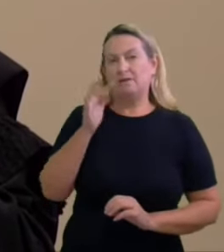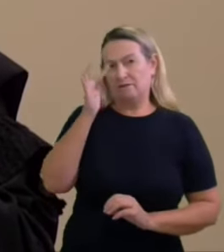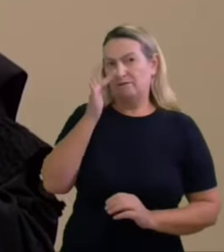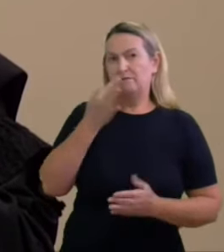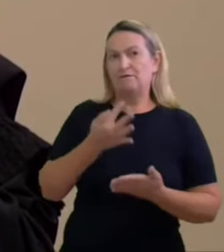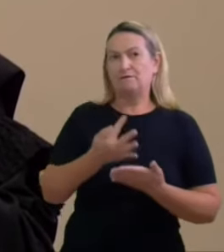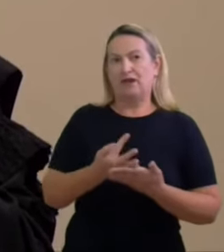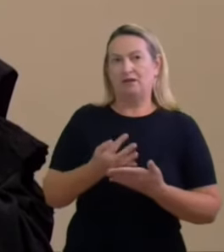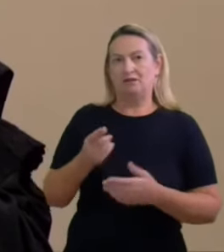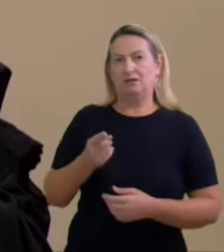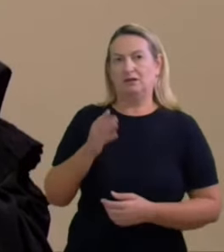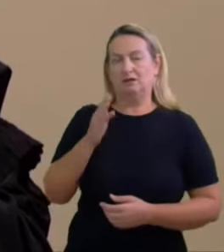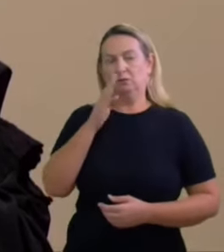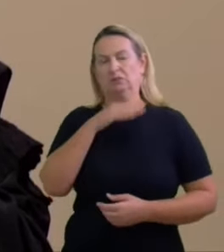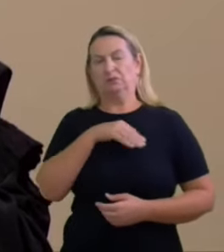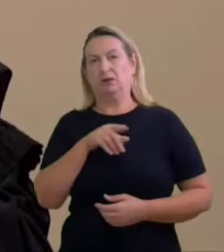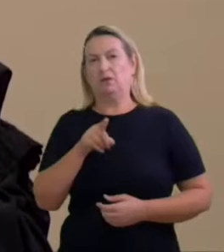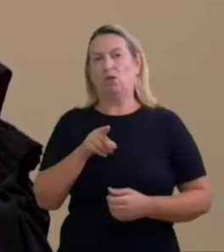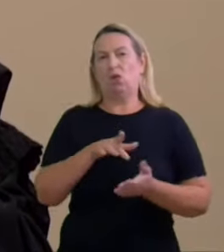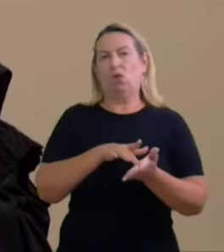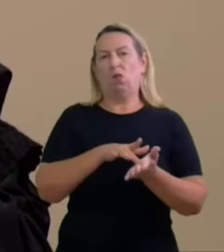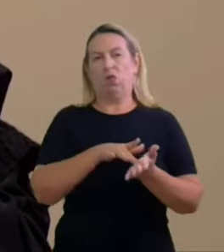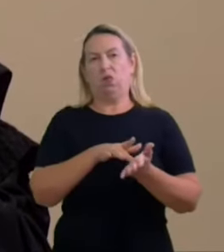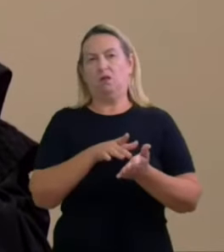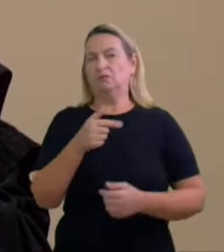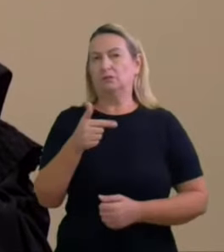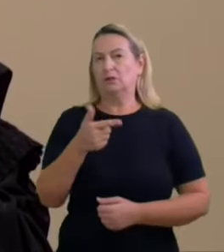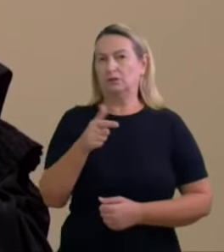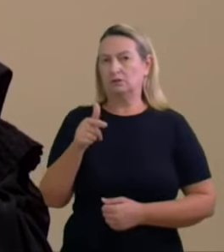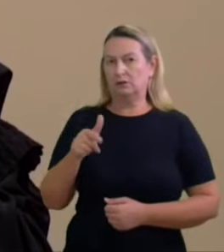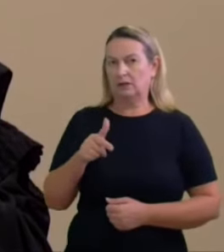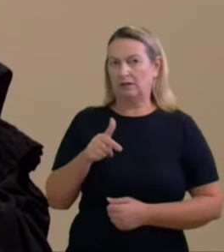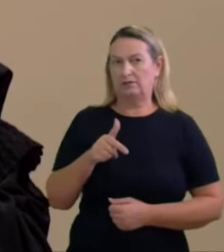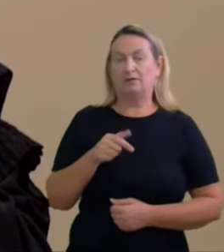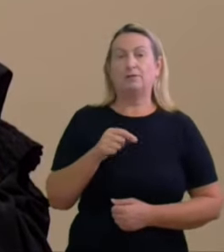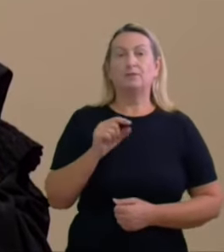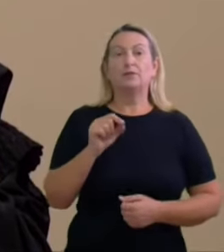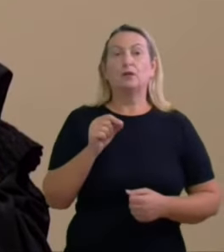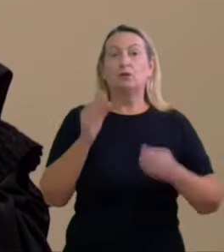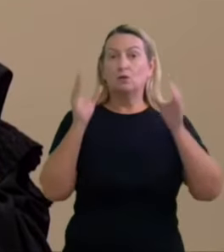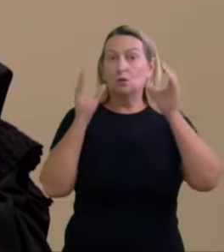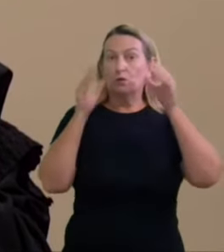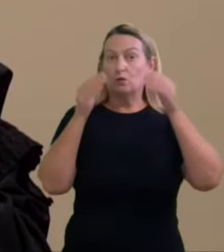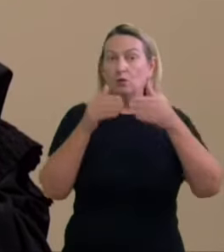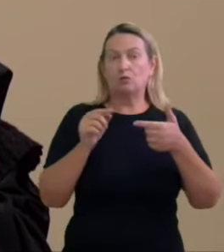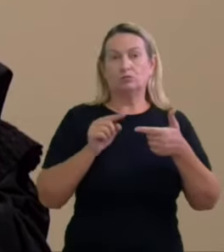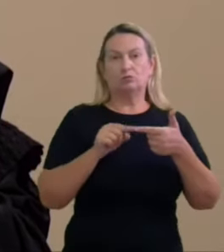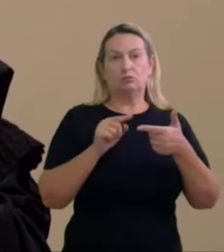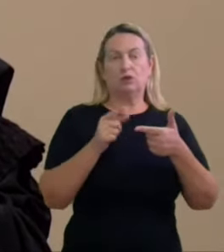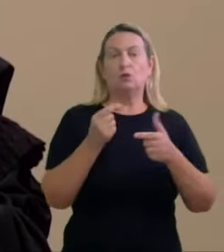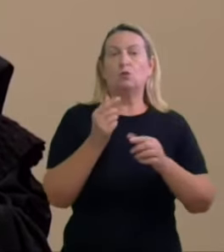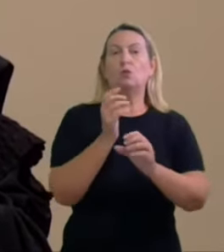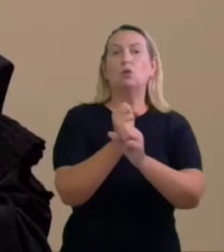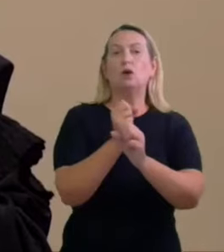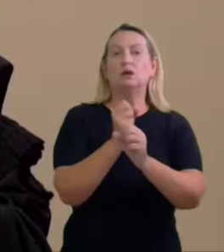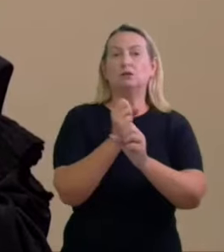persia e então eu vou passar diretamente para o aspecto quantitativo da gravidade